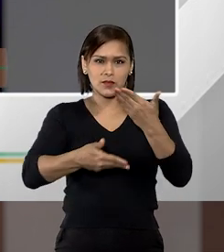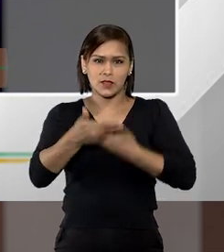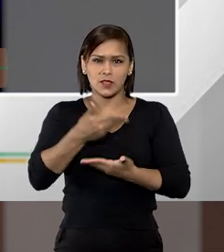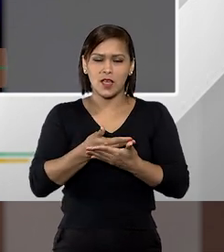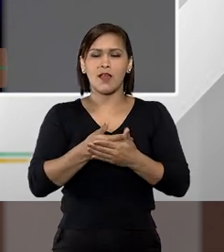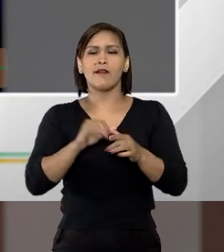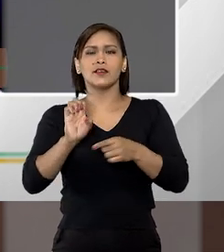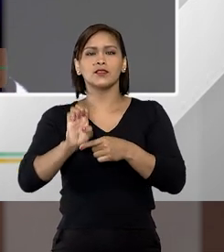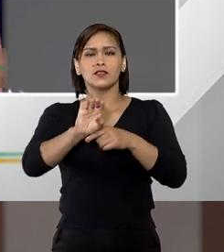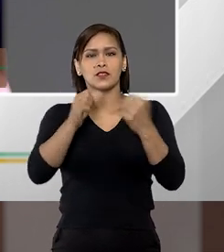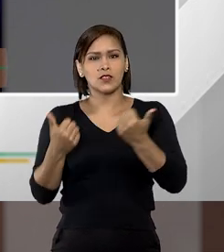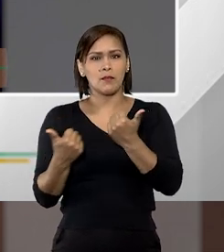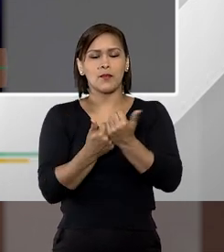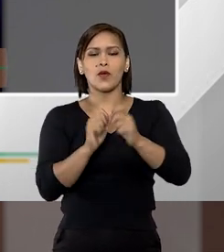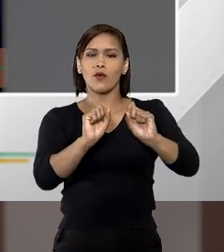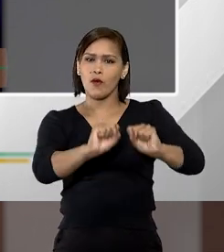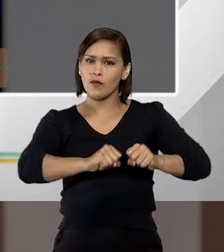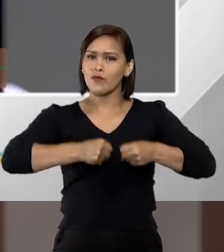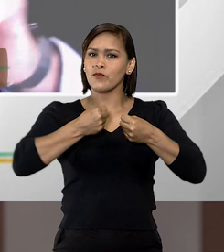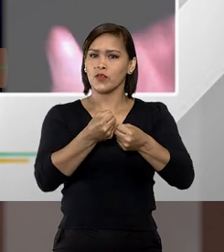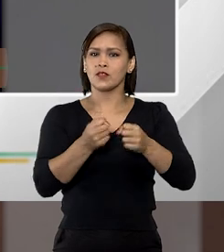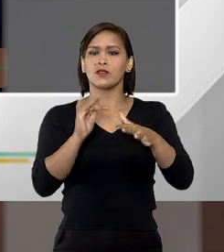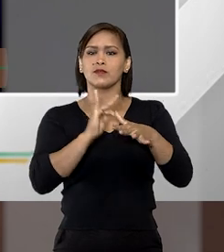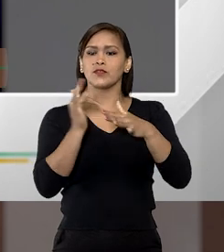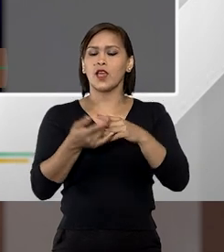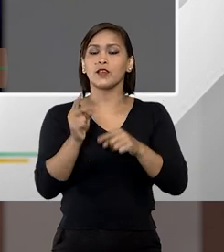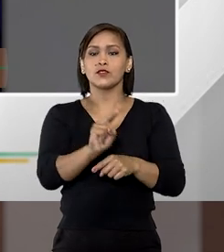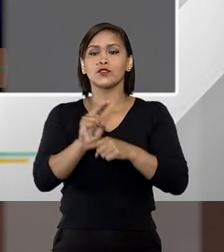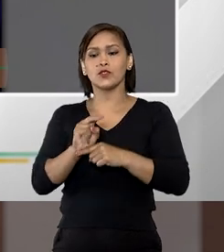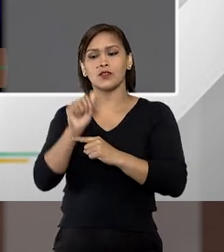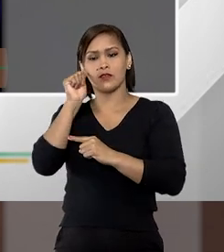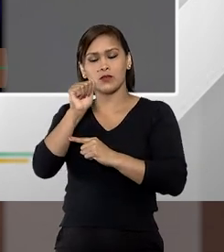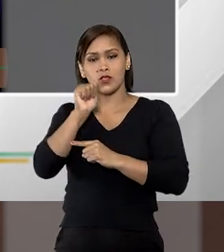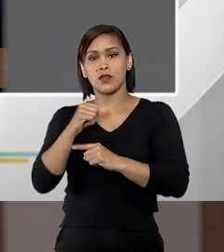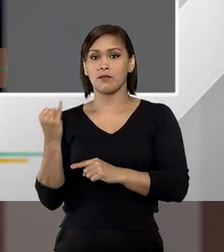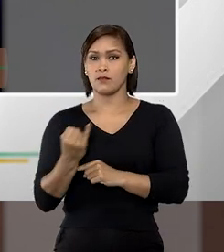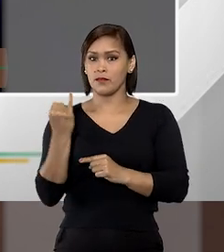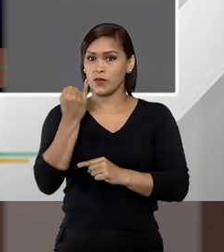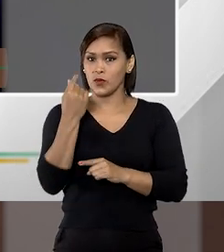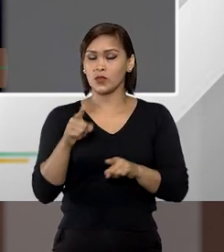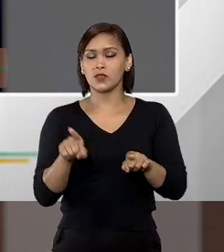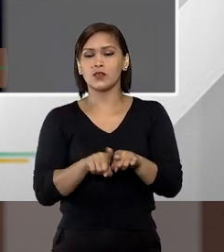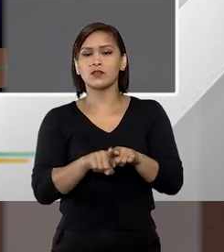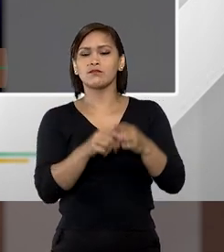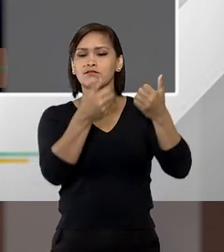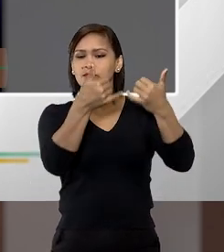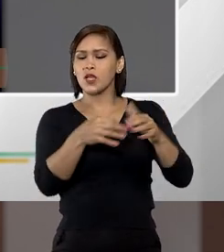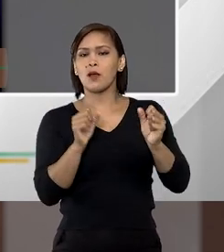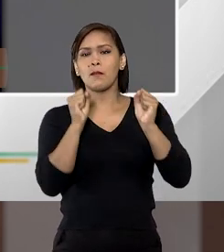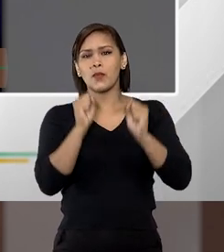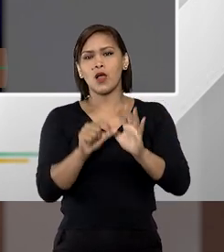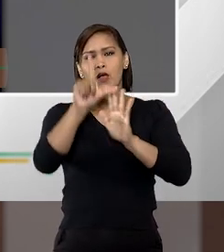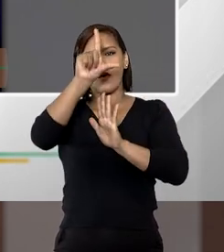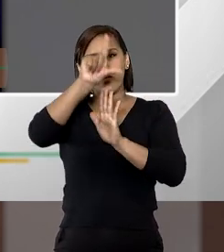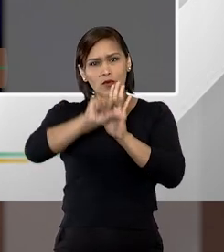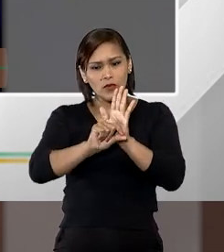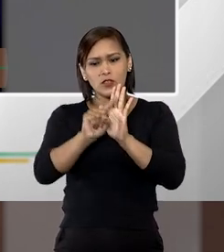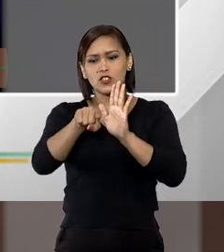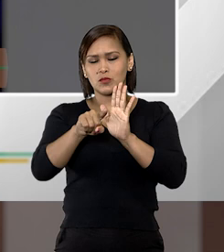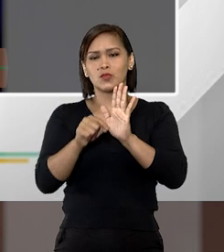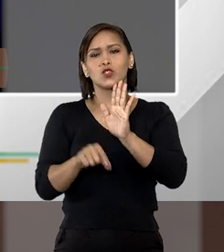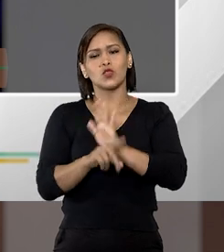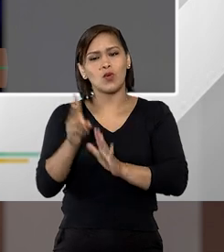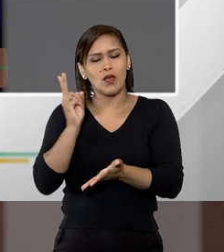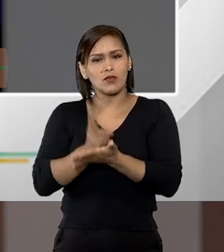estatais de apoio de fortalecimento à rede de proteção são de fundamental importância para que a gente possa minimizar essas